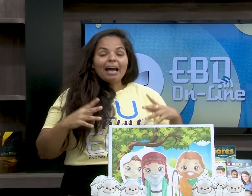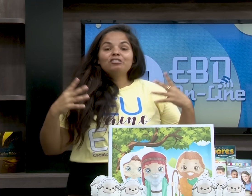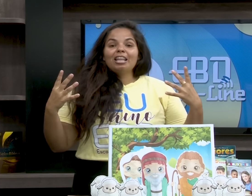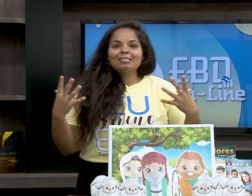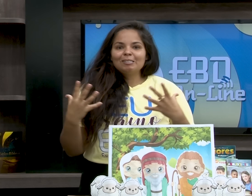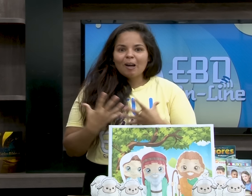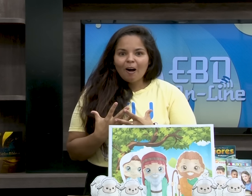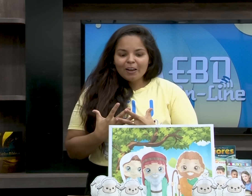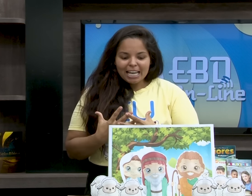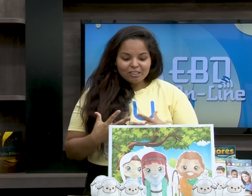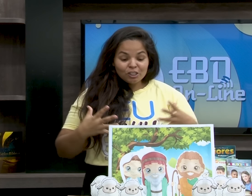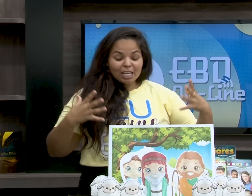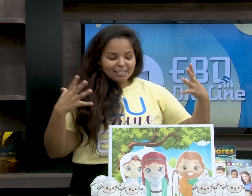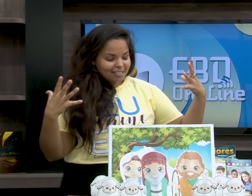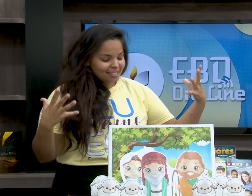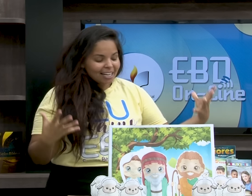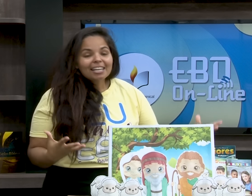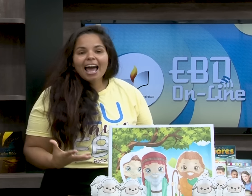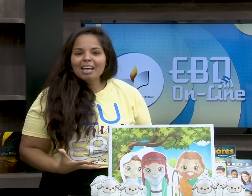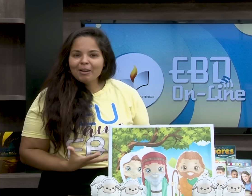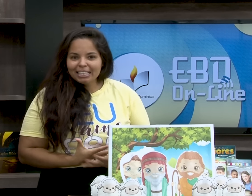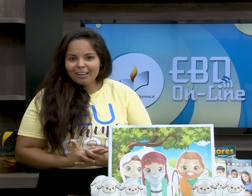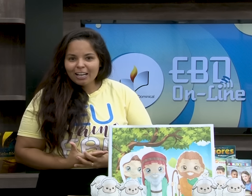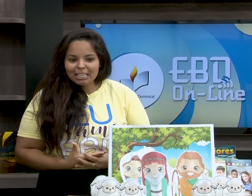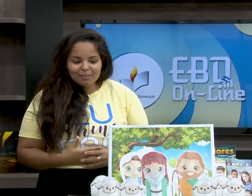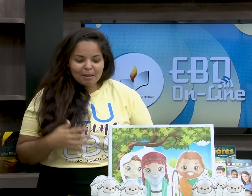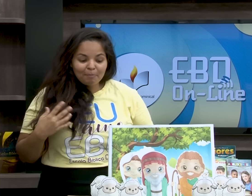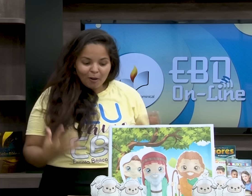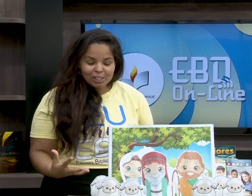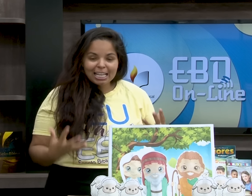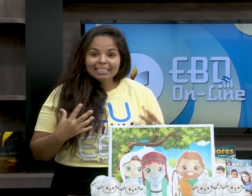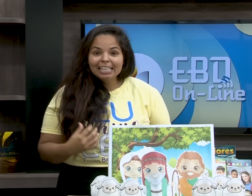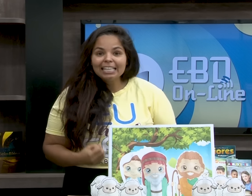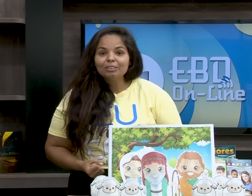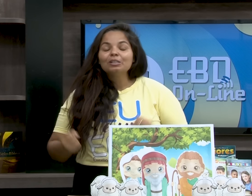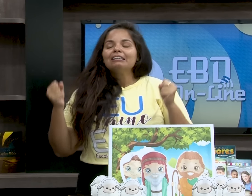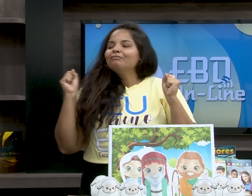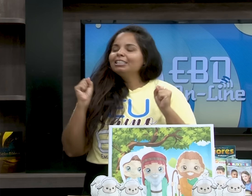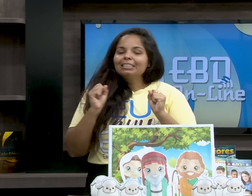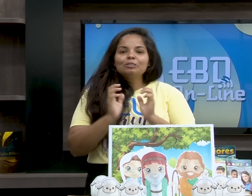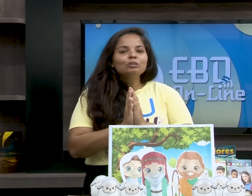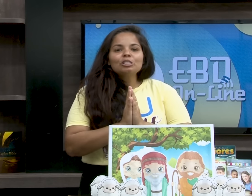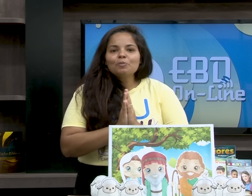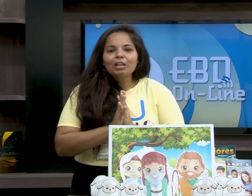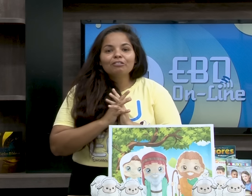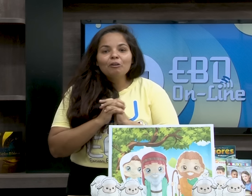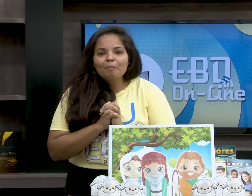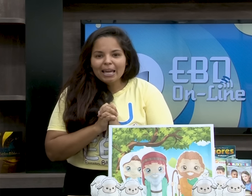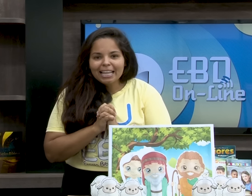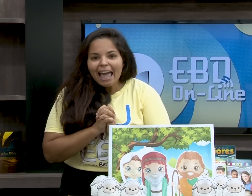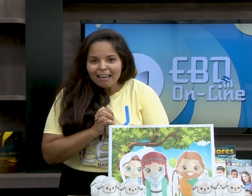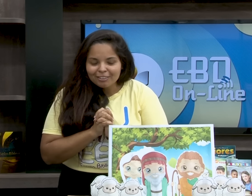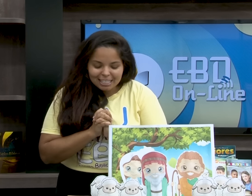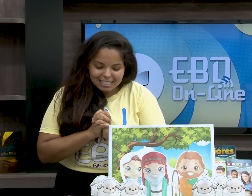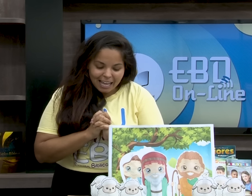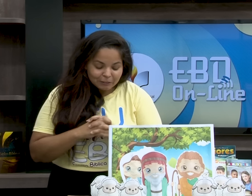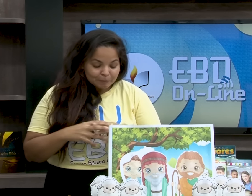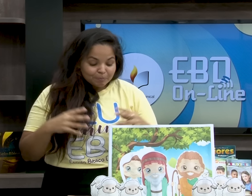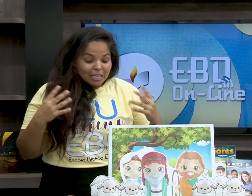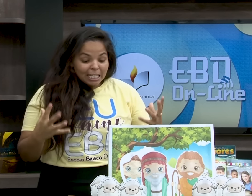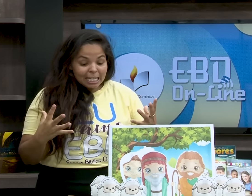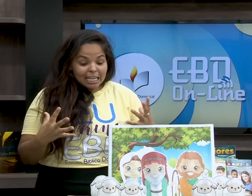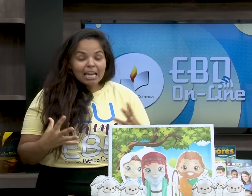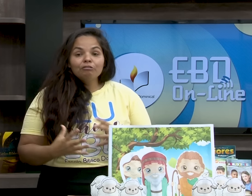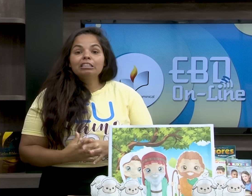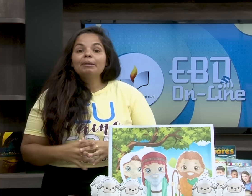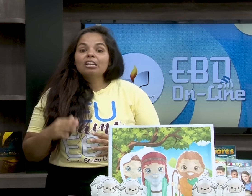a parte da história. A gente tem esse cenário aqui, olha, que você pode estar adquirindo. Vai estar tudo disponível no PDF, tá certo?